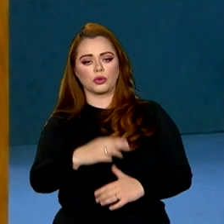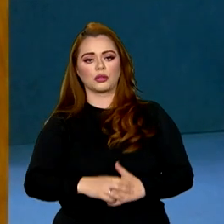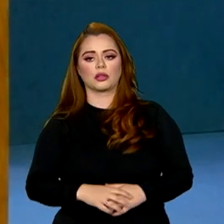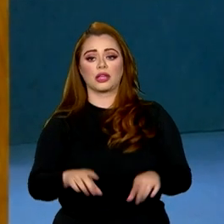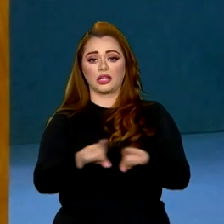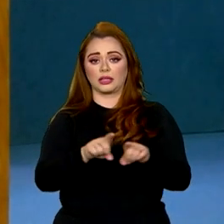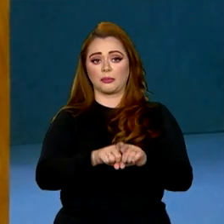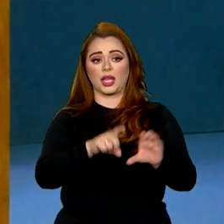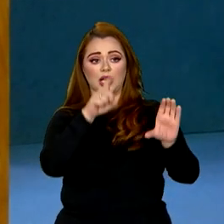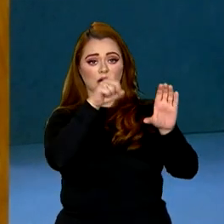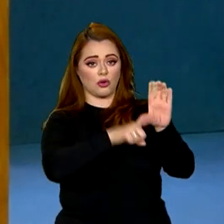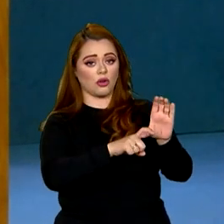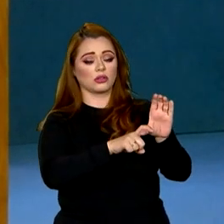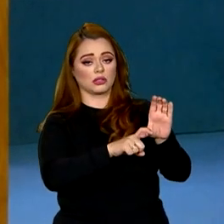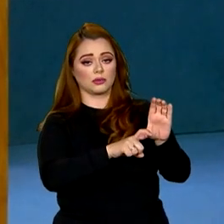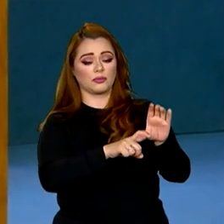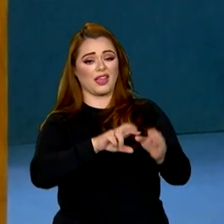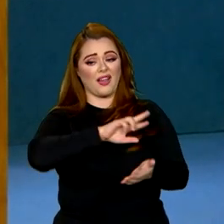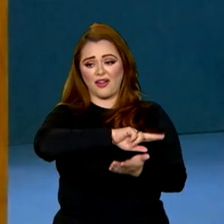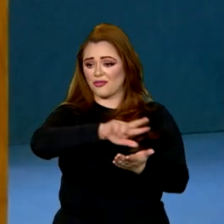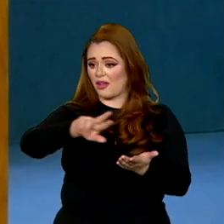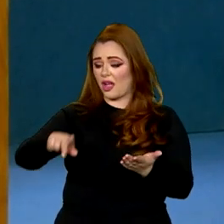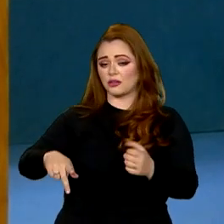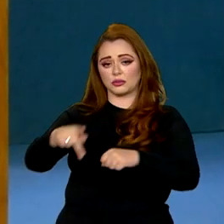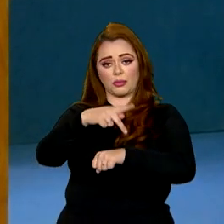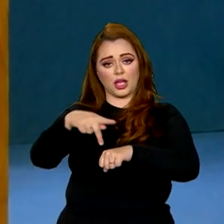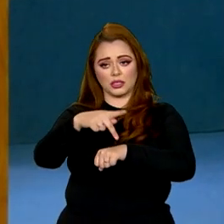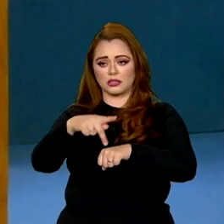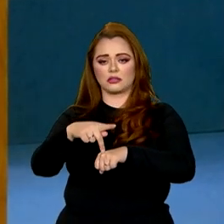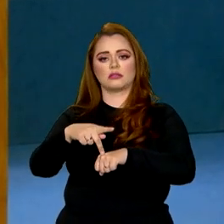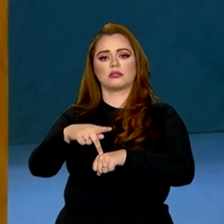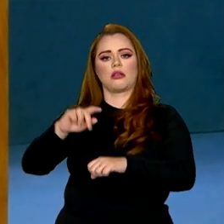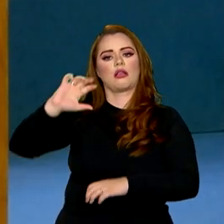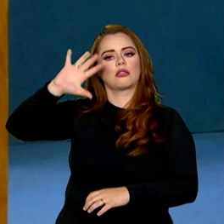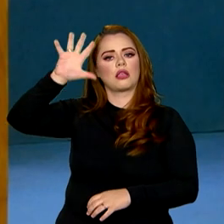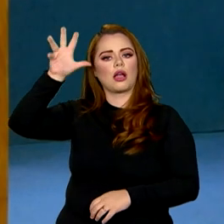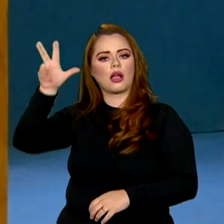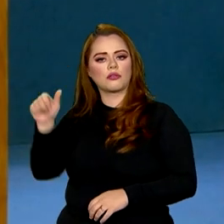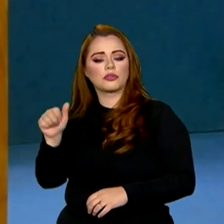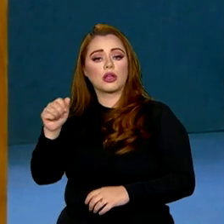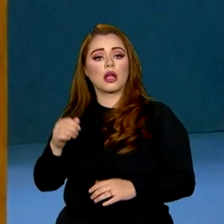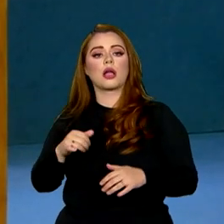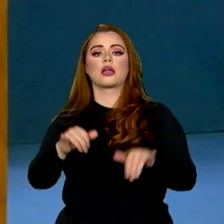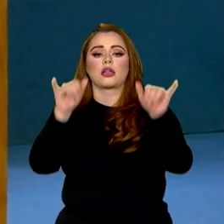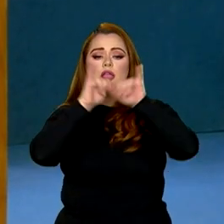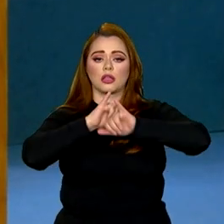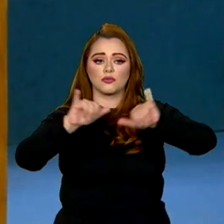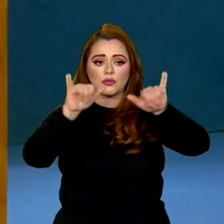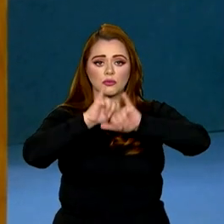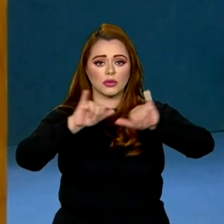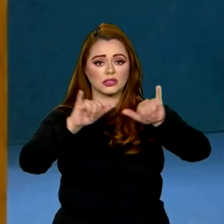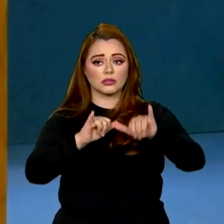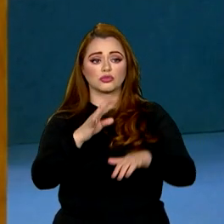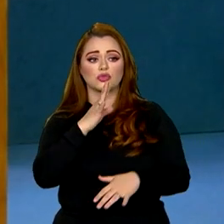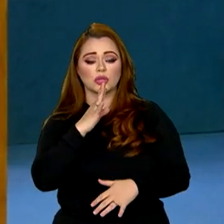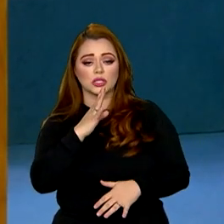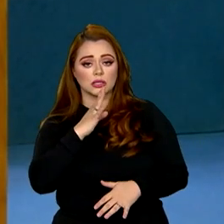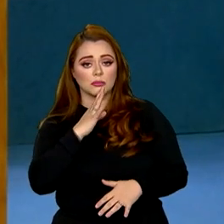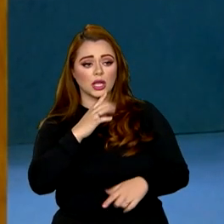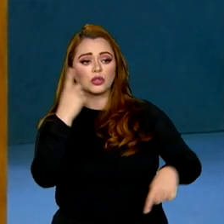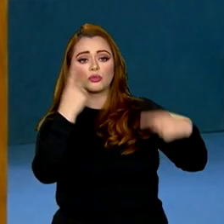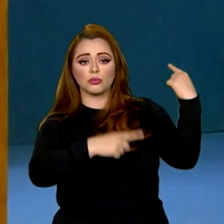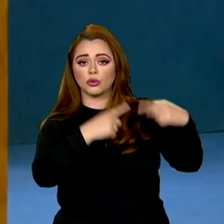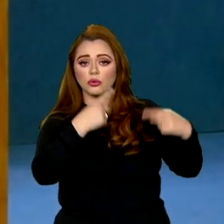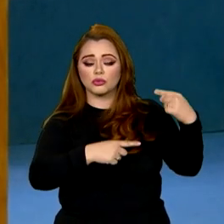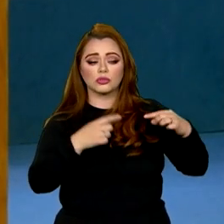Angola e Moçambique e vários outros países da África demonstra que o compartilhamento de conhecimentos, políticas